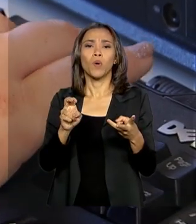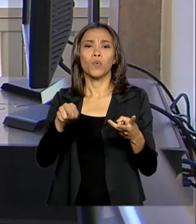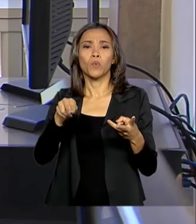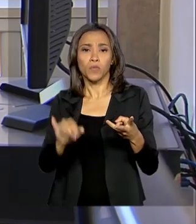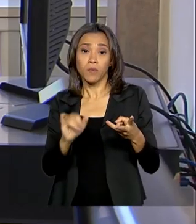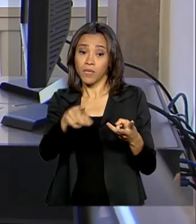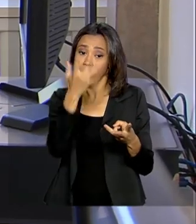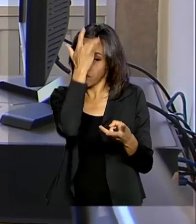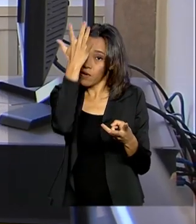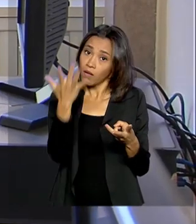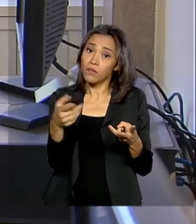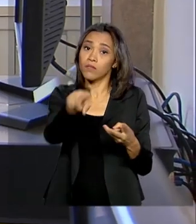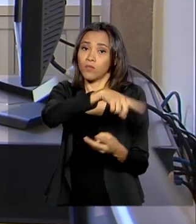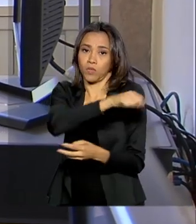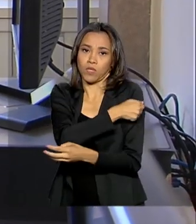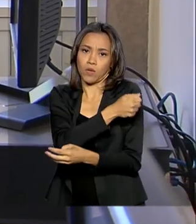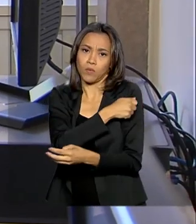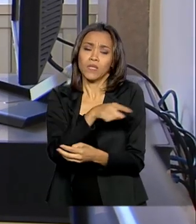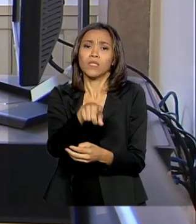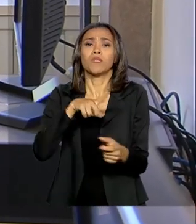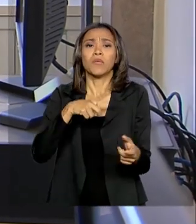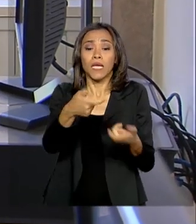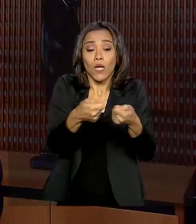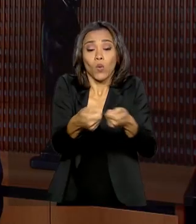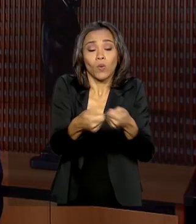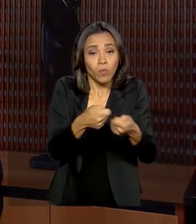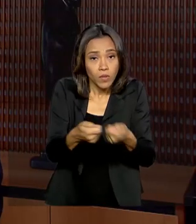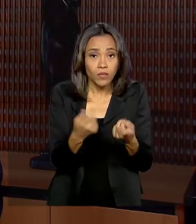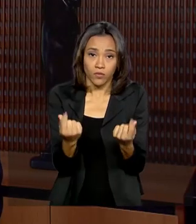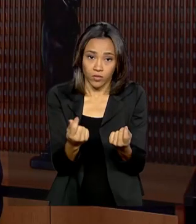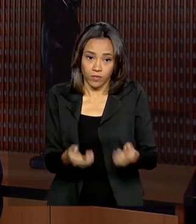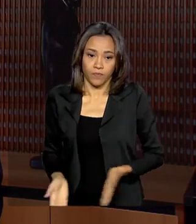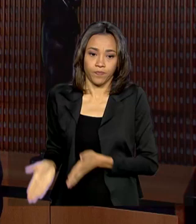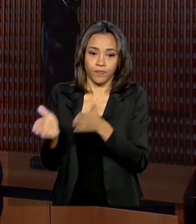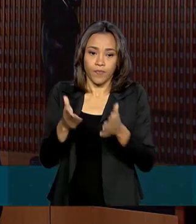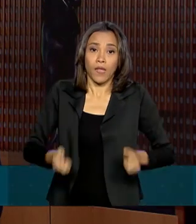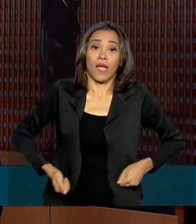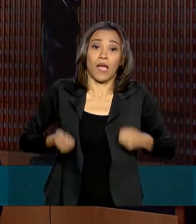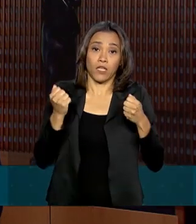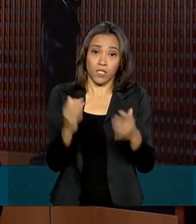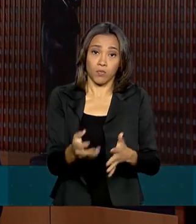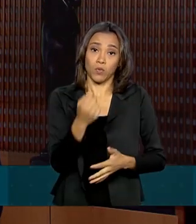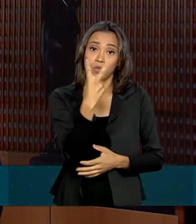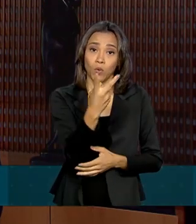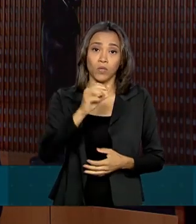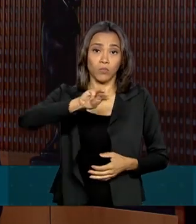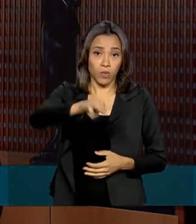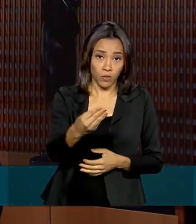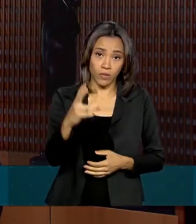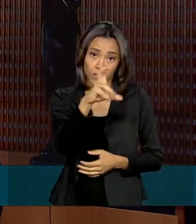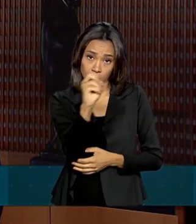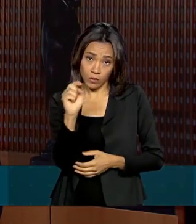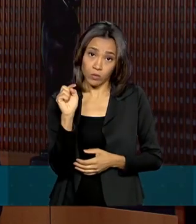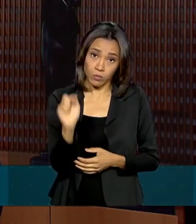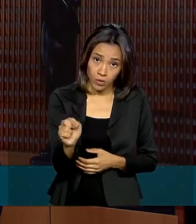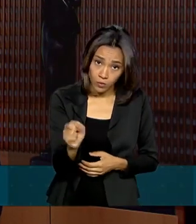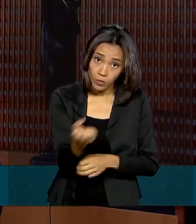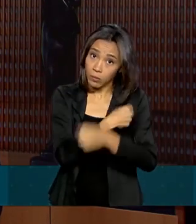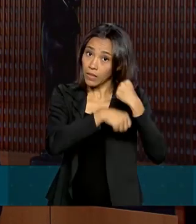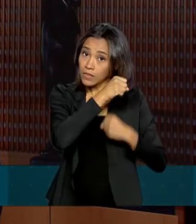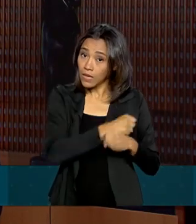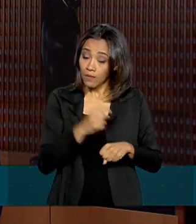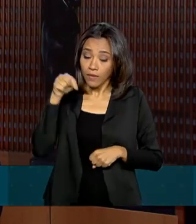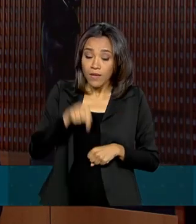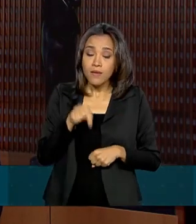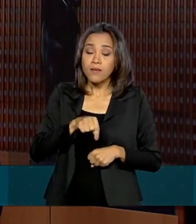do estudante, o sistema em nuvem gera economia de recursos. Gastamos 2 milhões e meio de reais no ano passado e esse ano vamos deixar